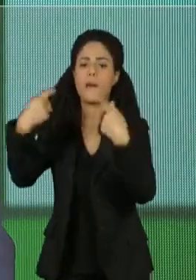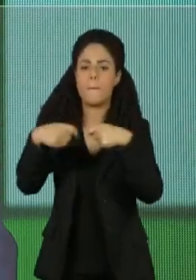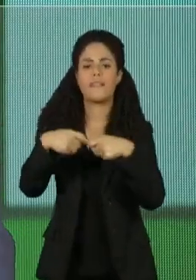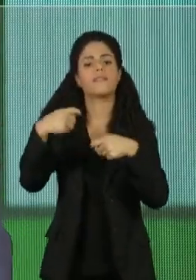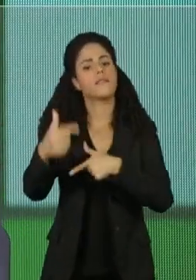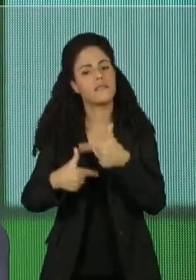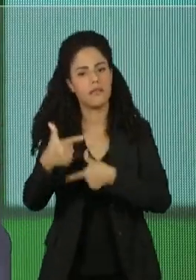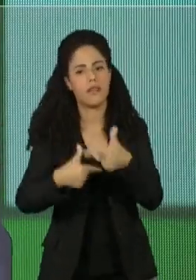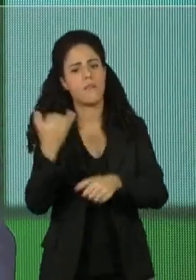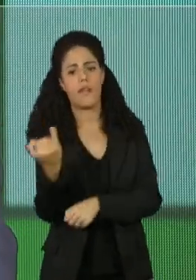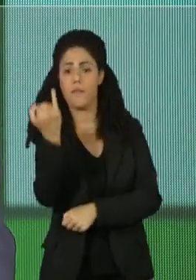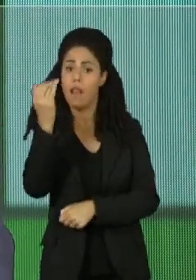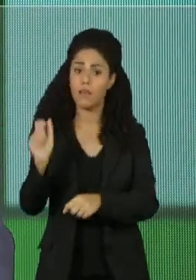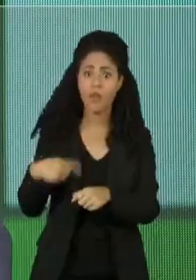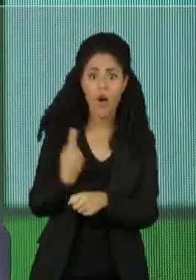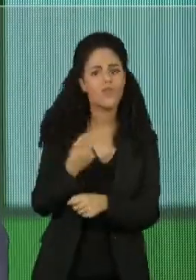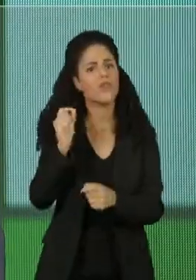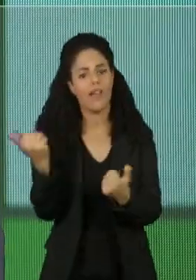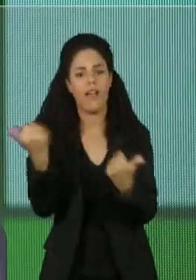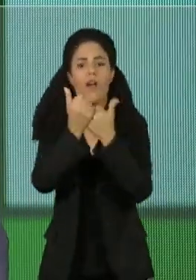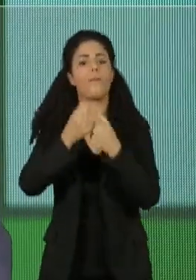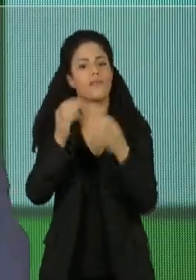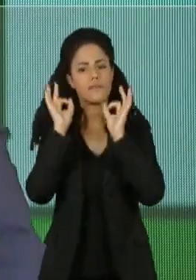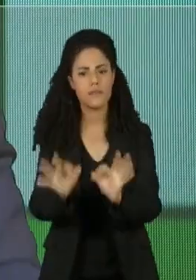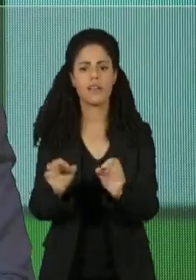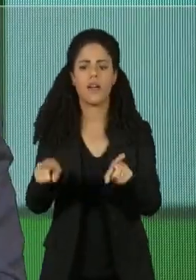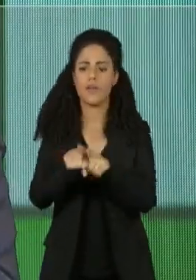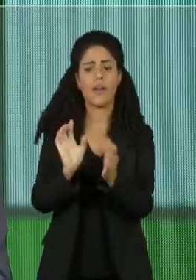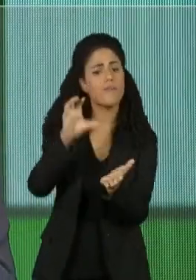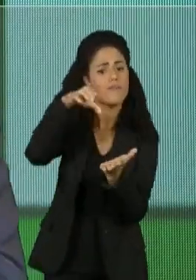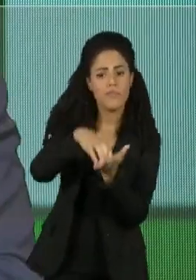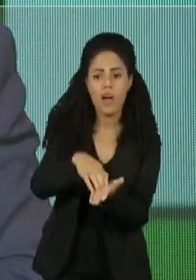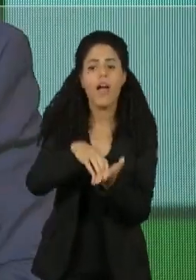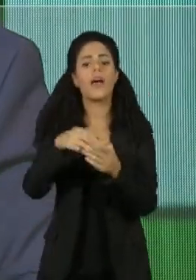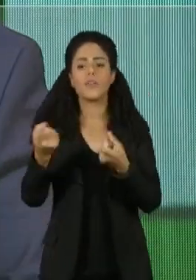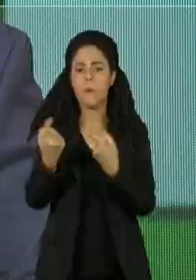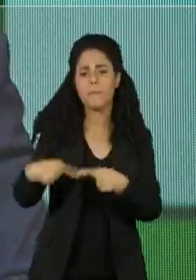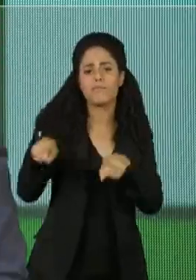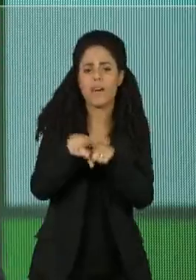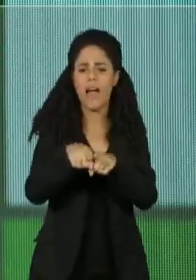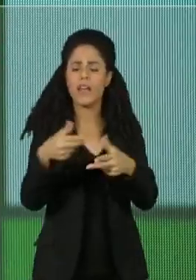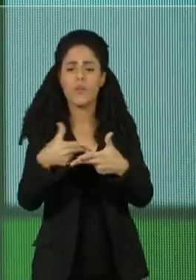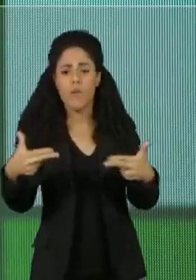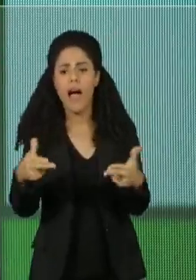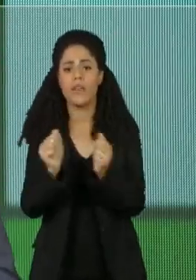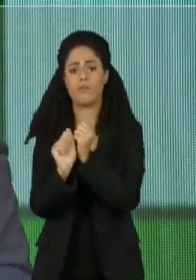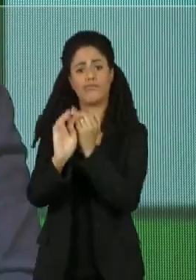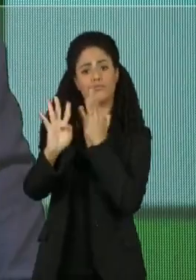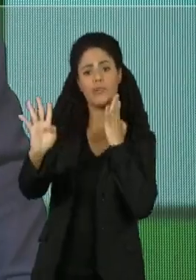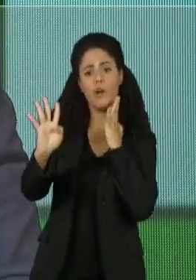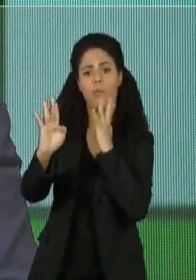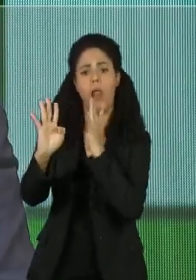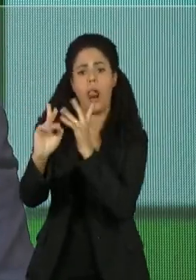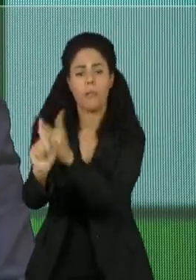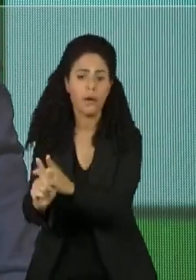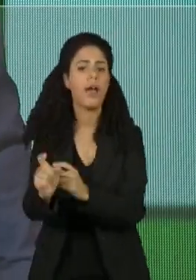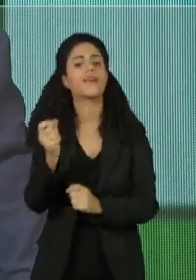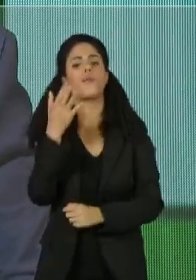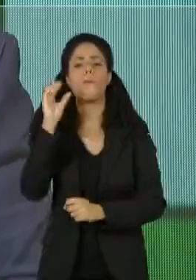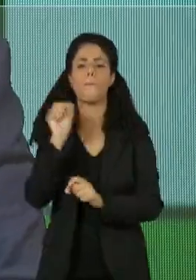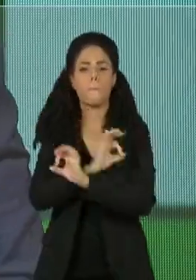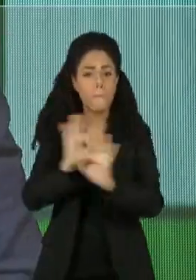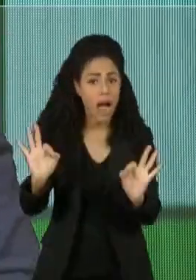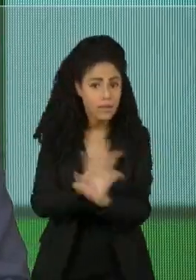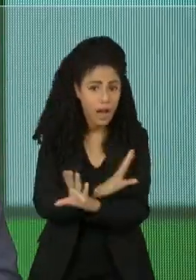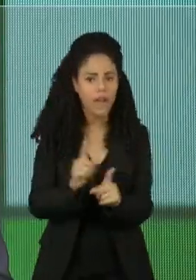serviço e nós vamos apoiar a rede de filantropia. Nós vamos fazer com que essa fila de cirurgias eletivas seja extinta,